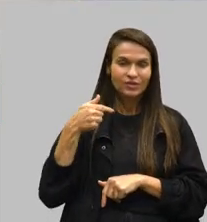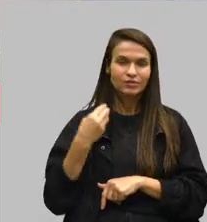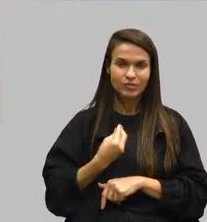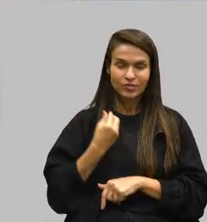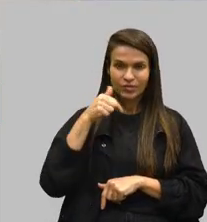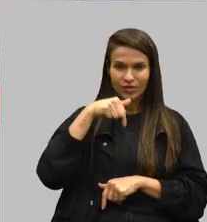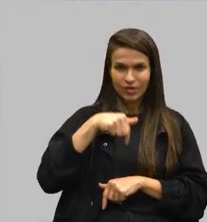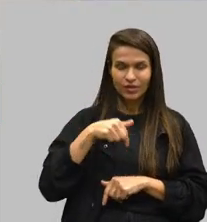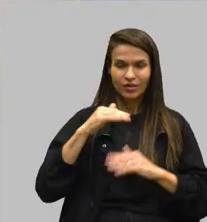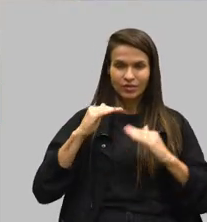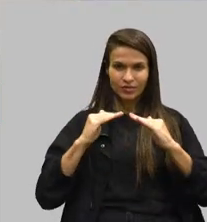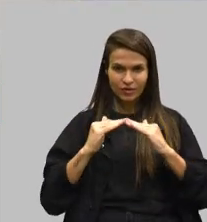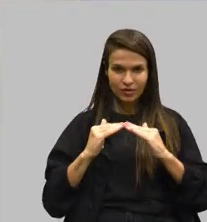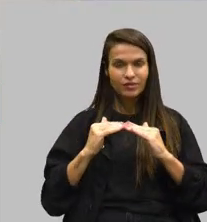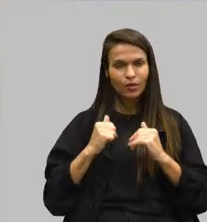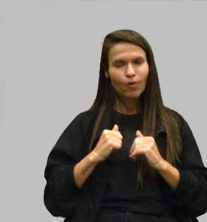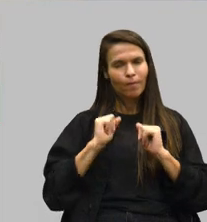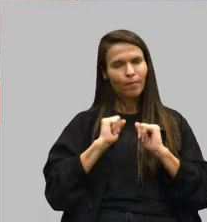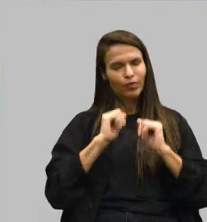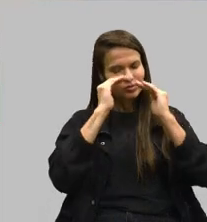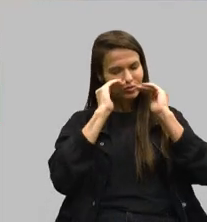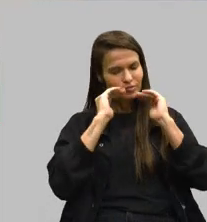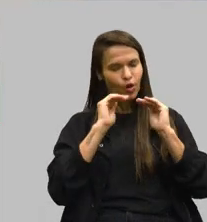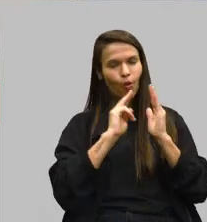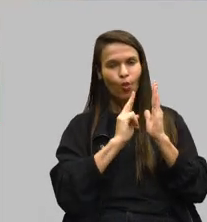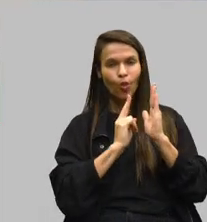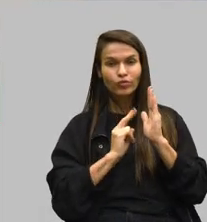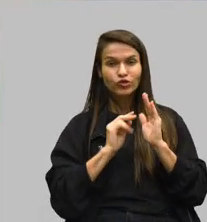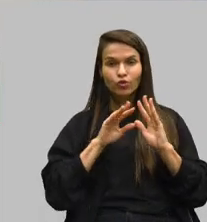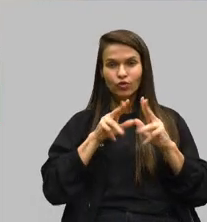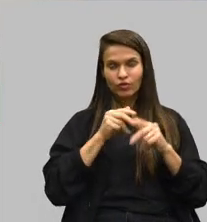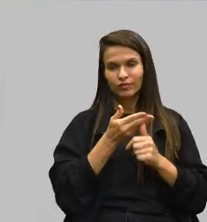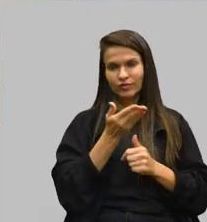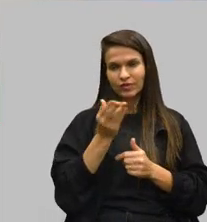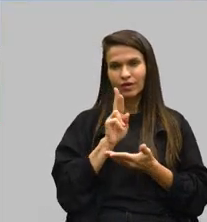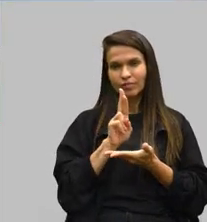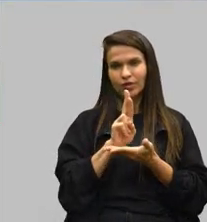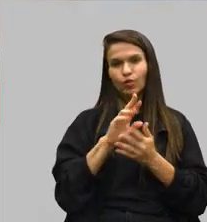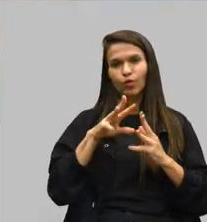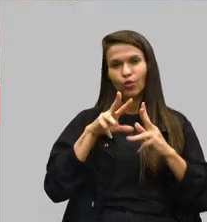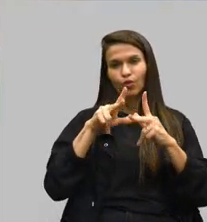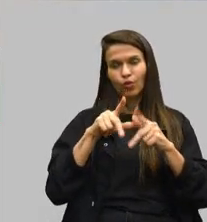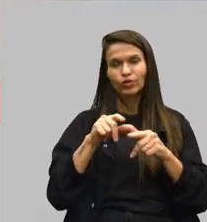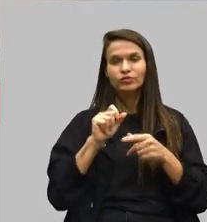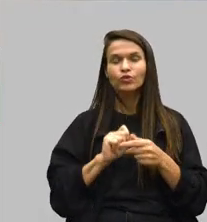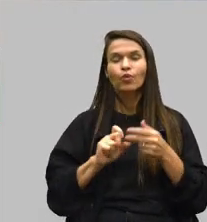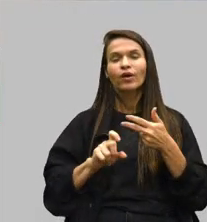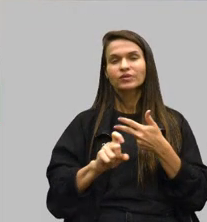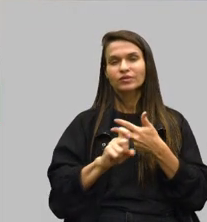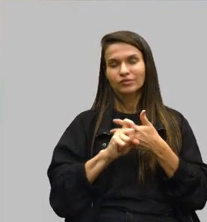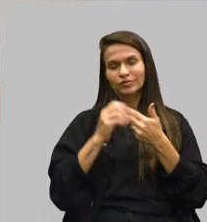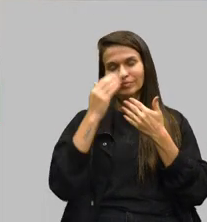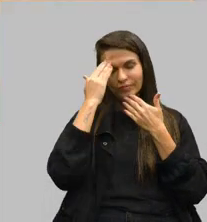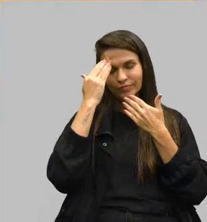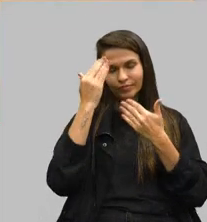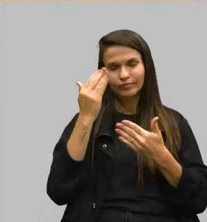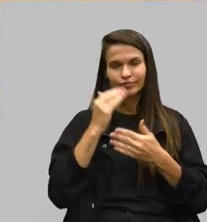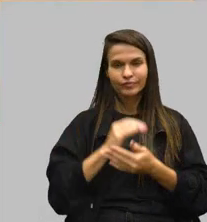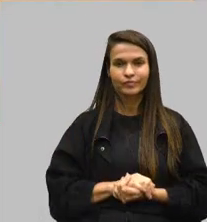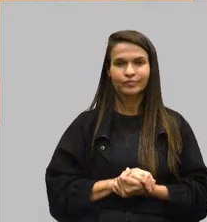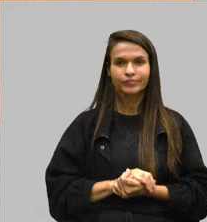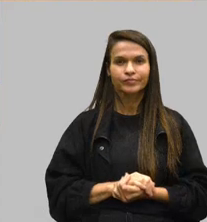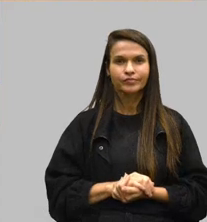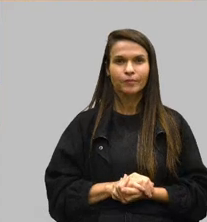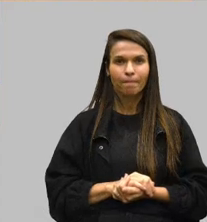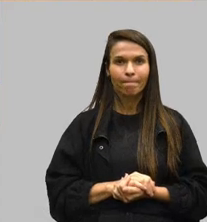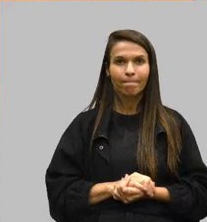nessa casa. eu posso honrar o nome também de todos vocês, representando todos no Executivo. Muito obrigada. Deputado, quer